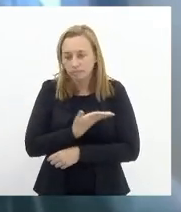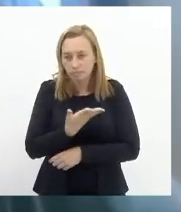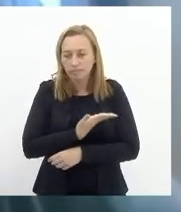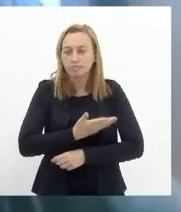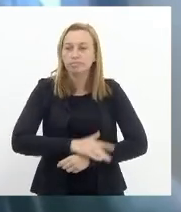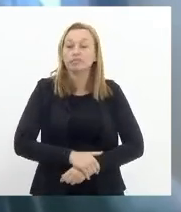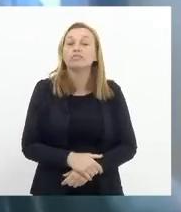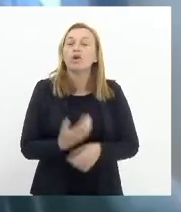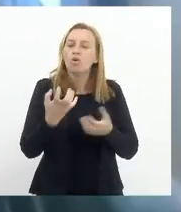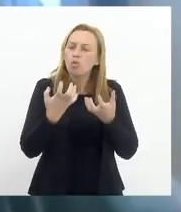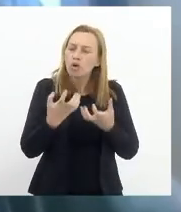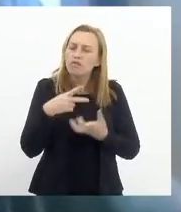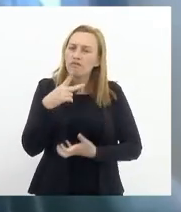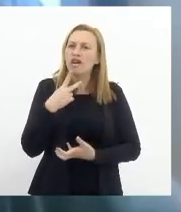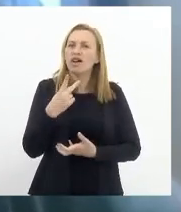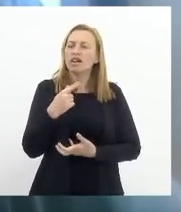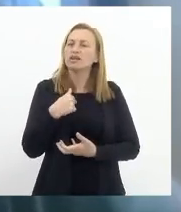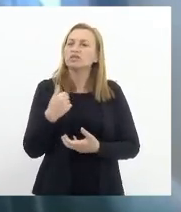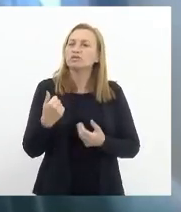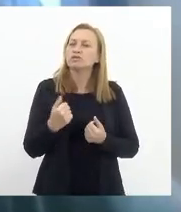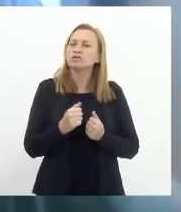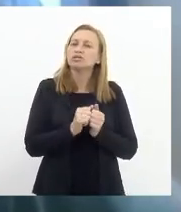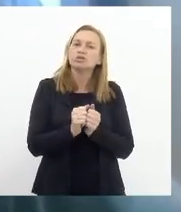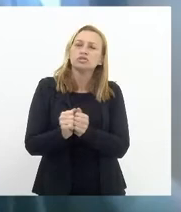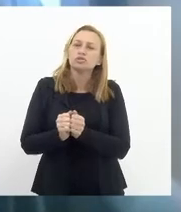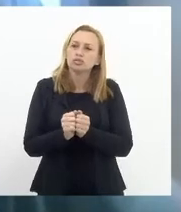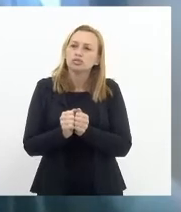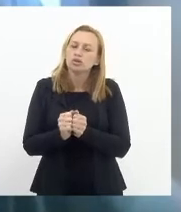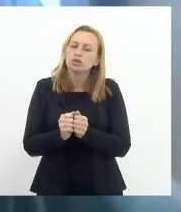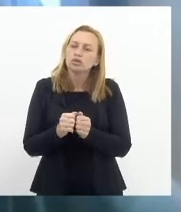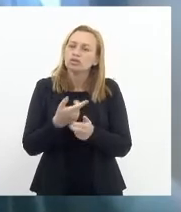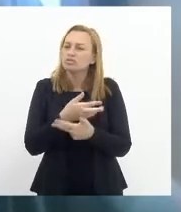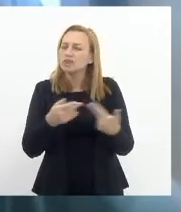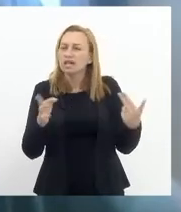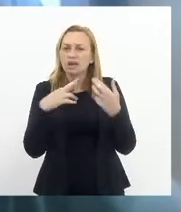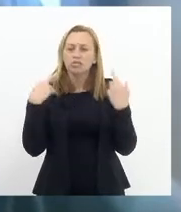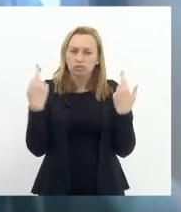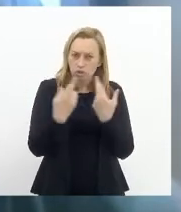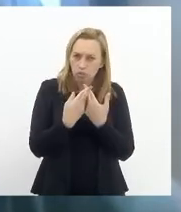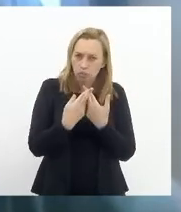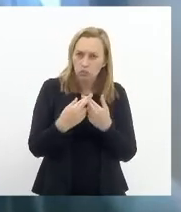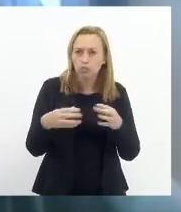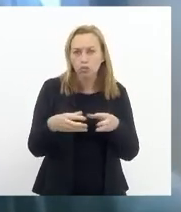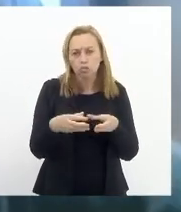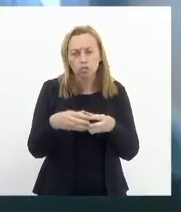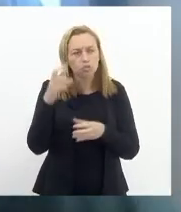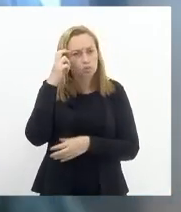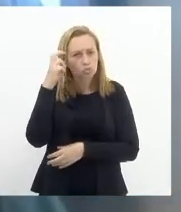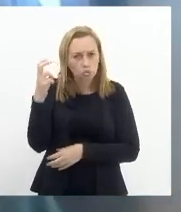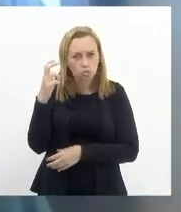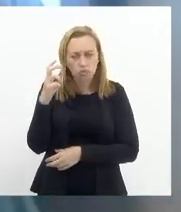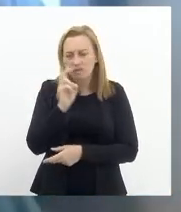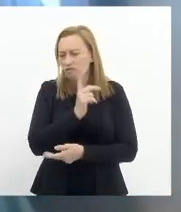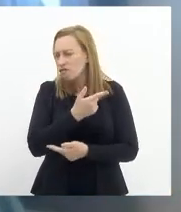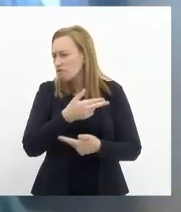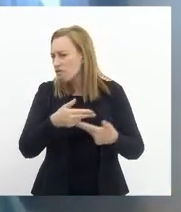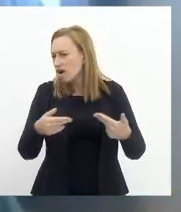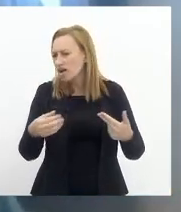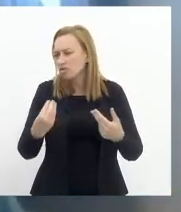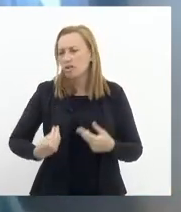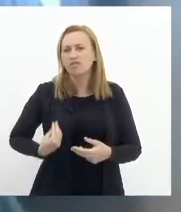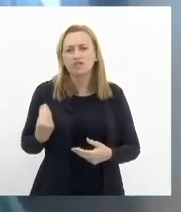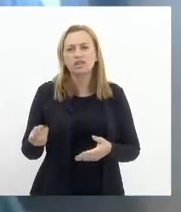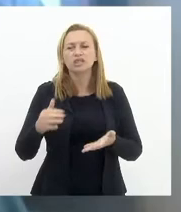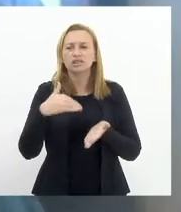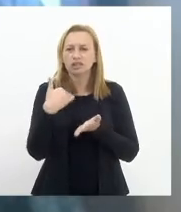eu quero dizer que eu participei de inúmeras reuniões da comissão de cultura várias com a presença